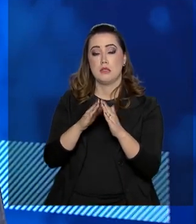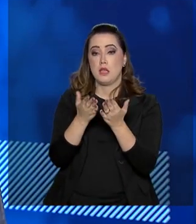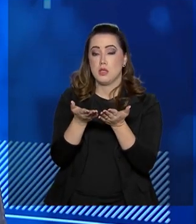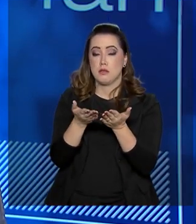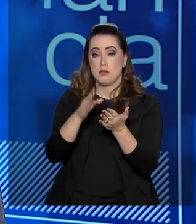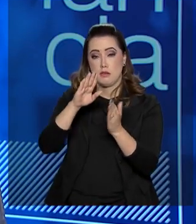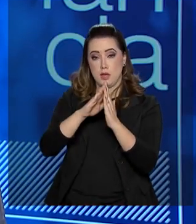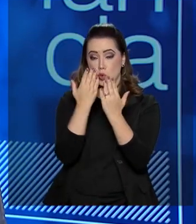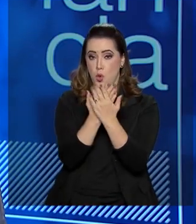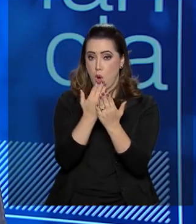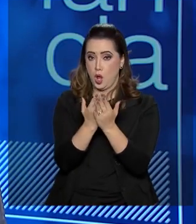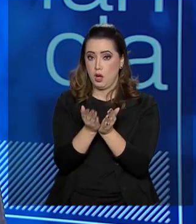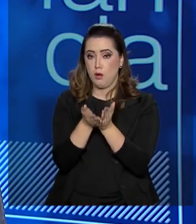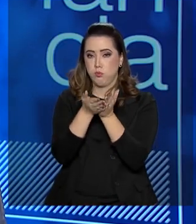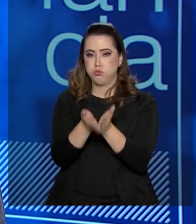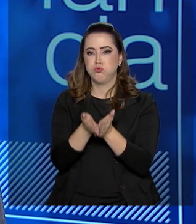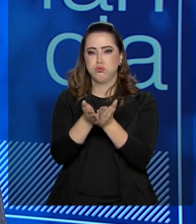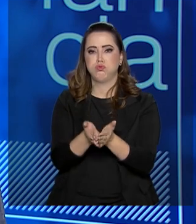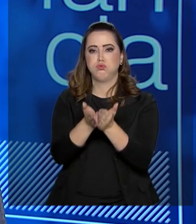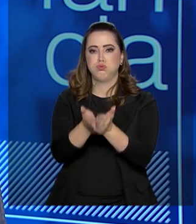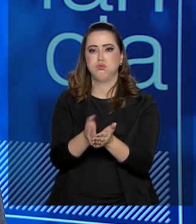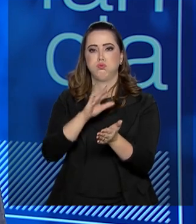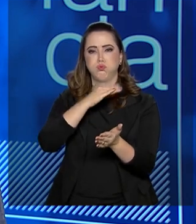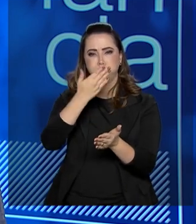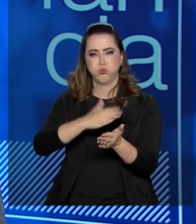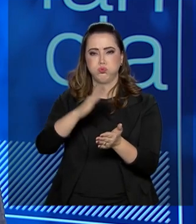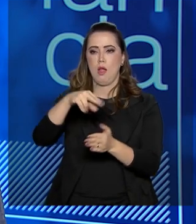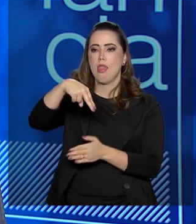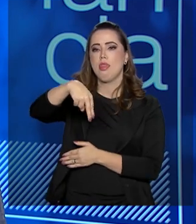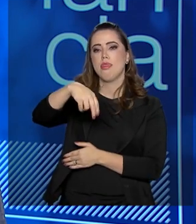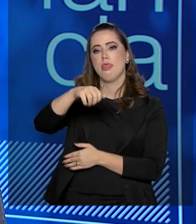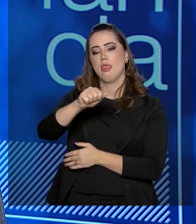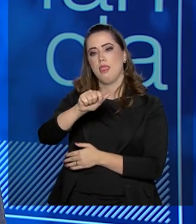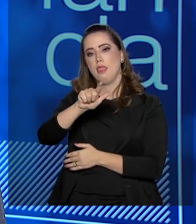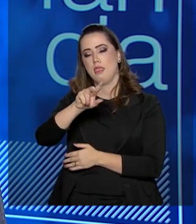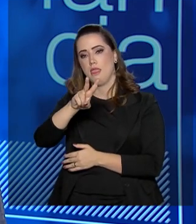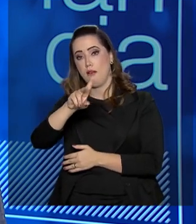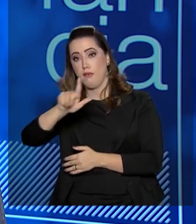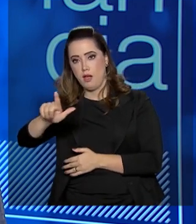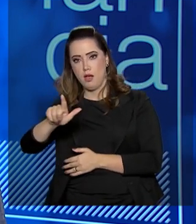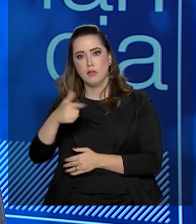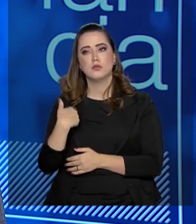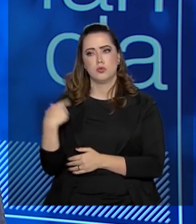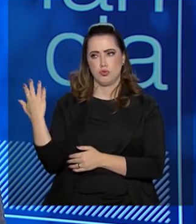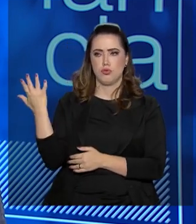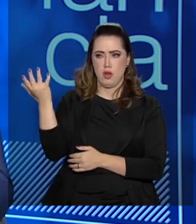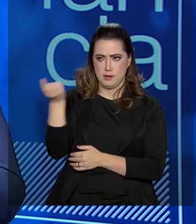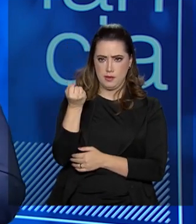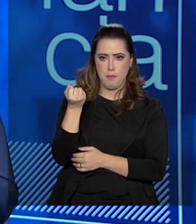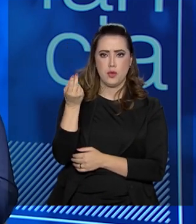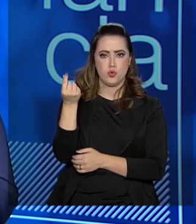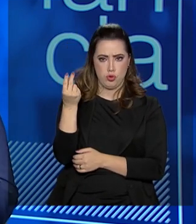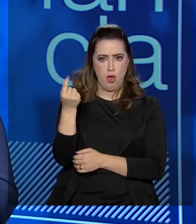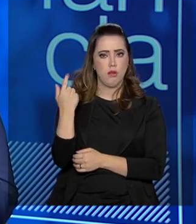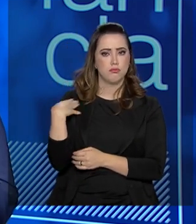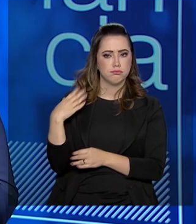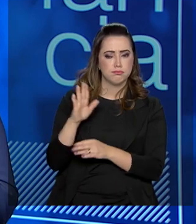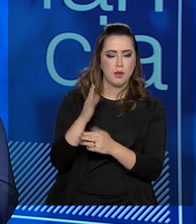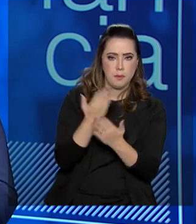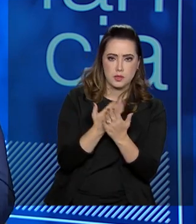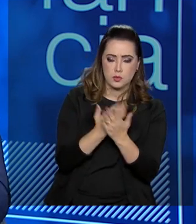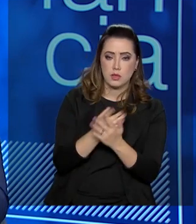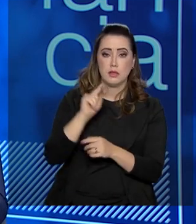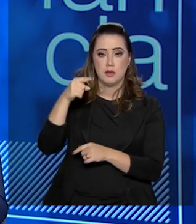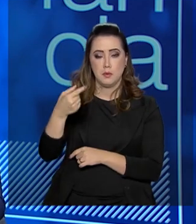naval, como aluno para formar oficial de marinha, eu recebia uma ajuda de custo. Fiz a minha faculdade de